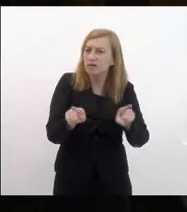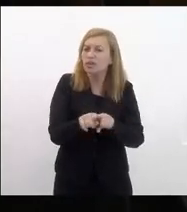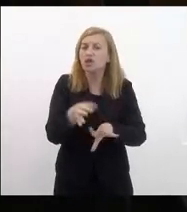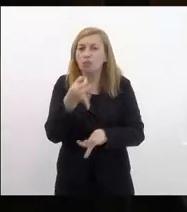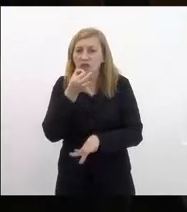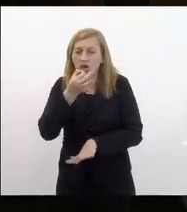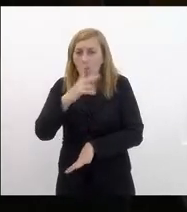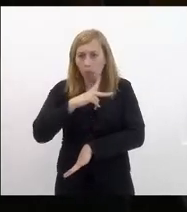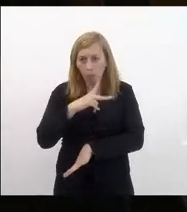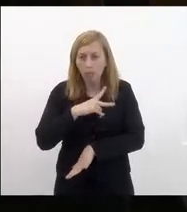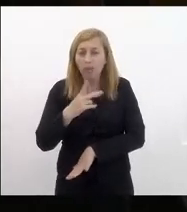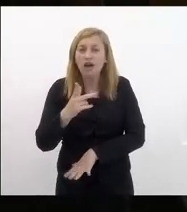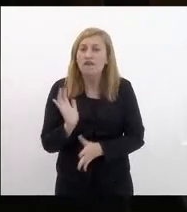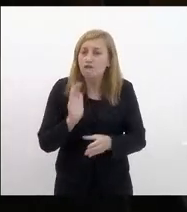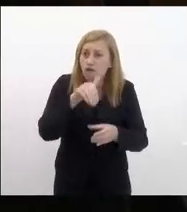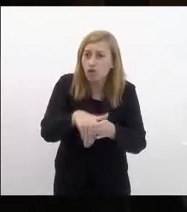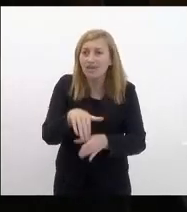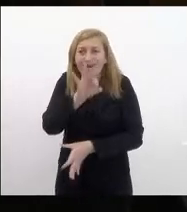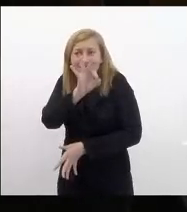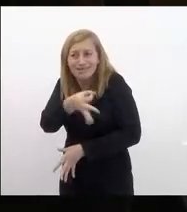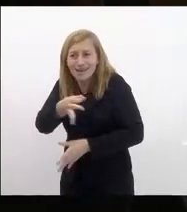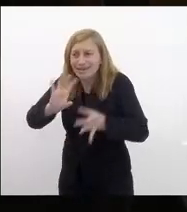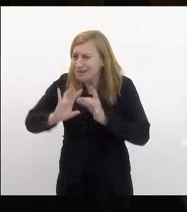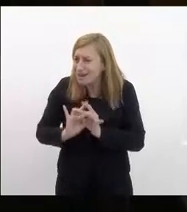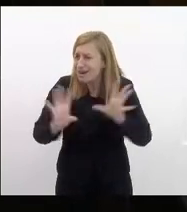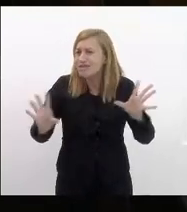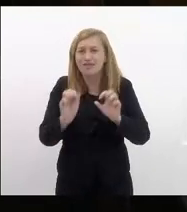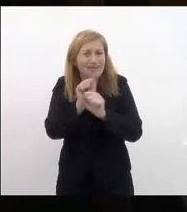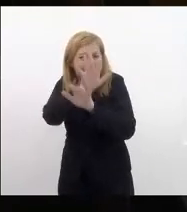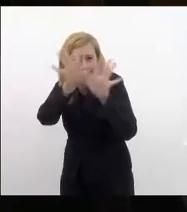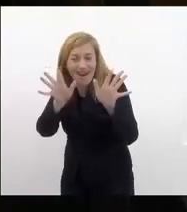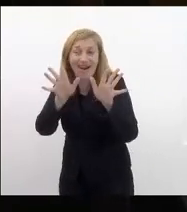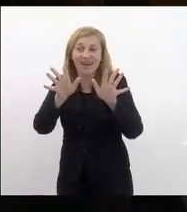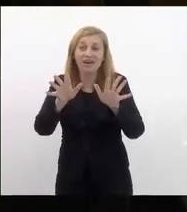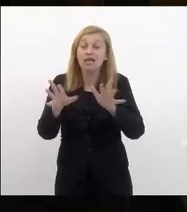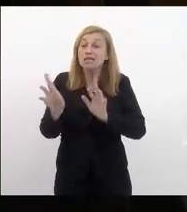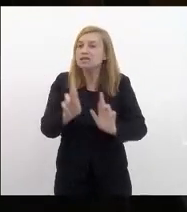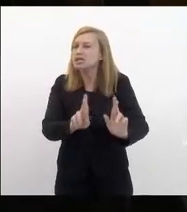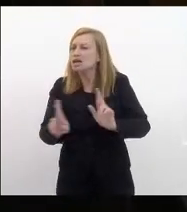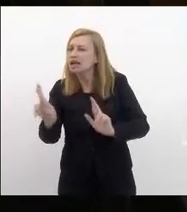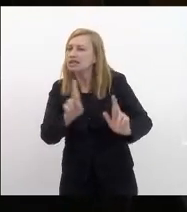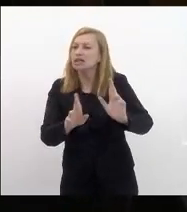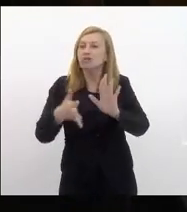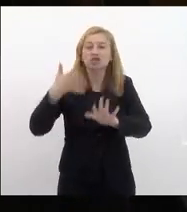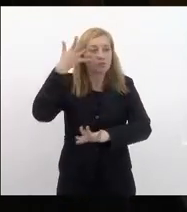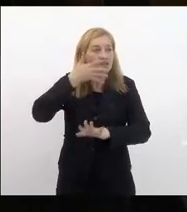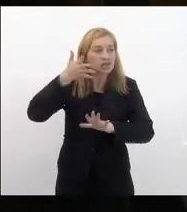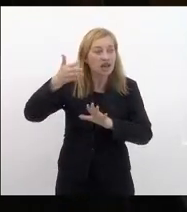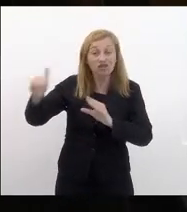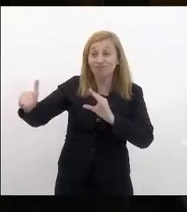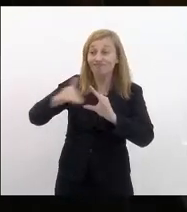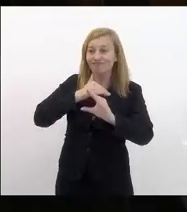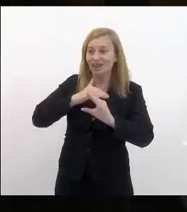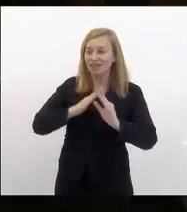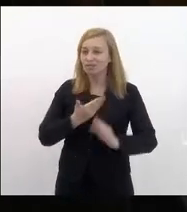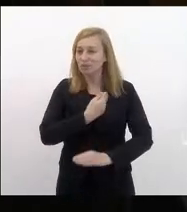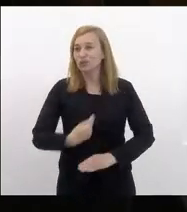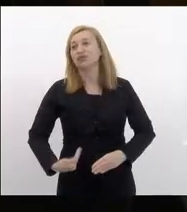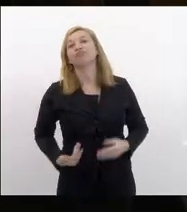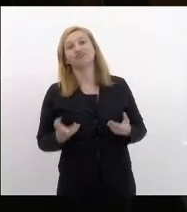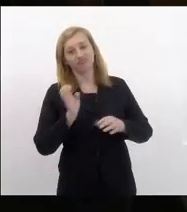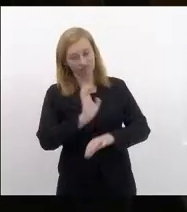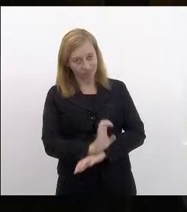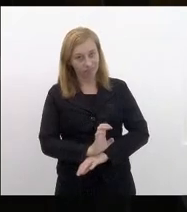valor e votar de uma forma independente clara em relação às mensagens enviadas pelo governo do estado